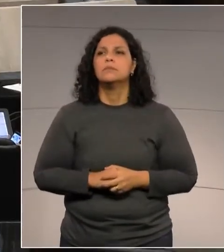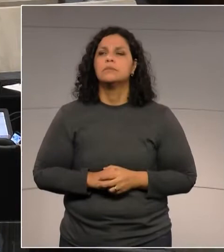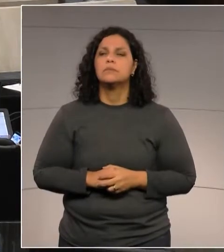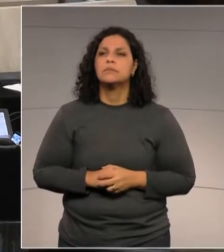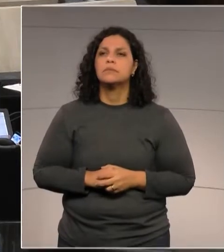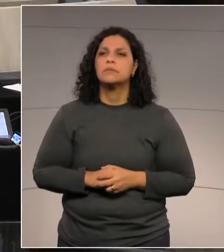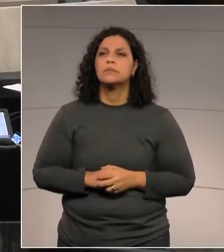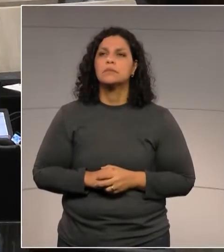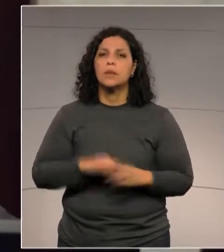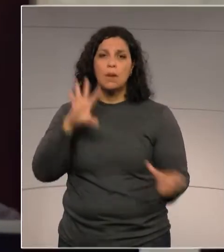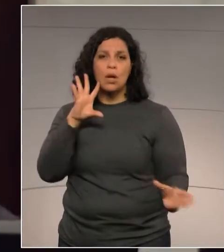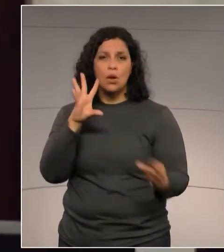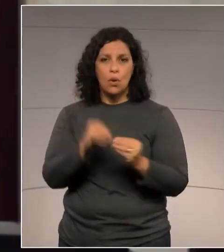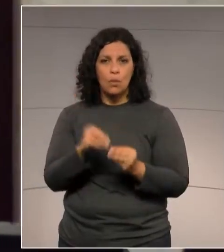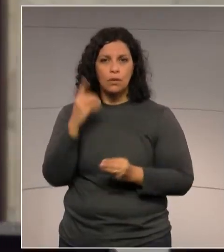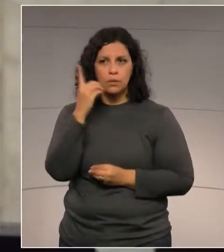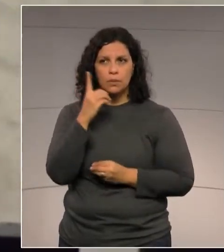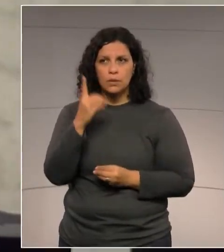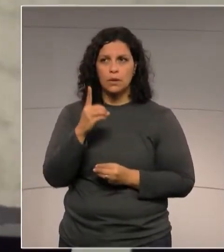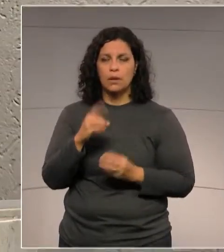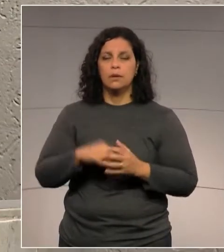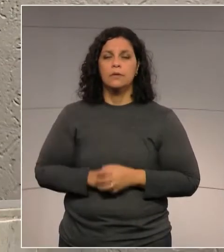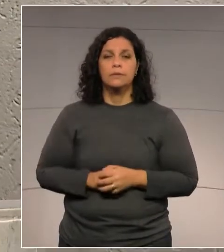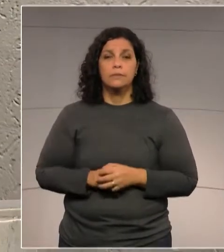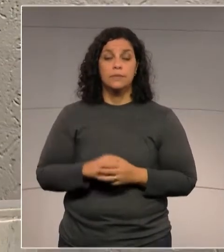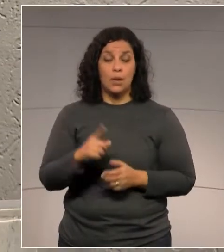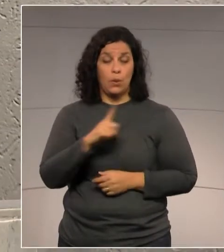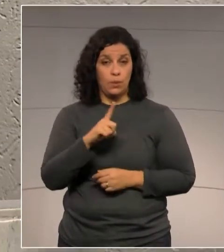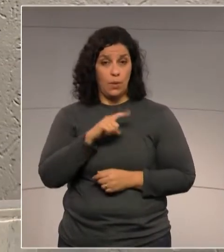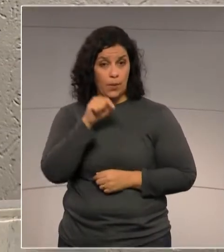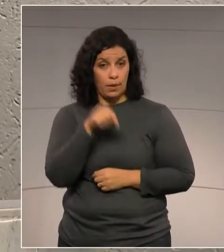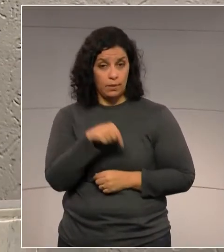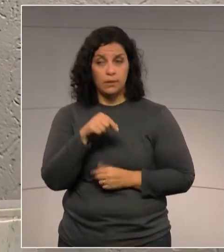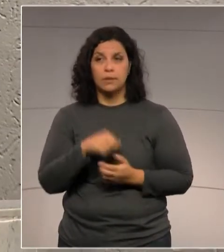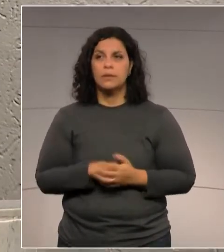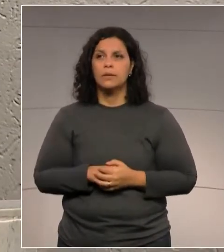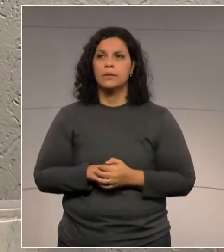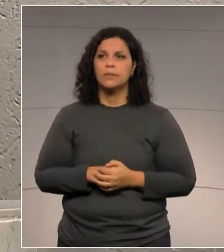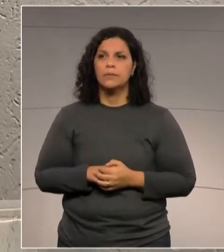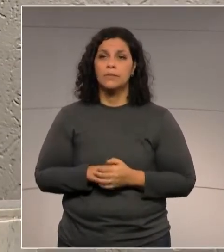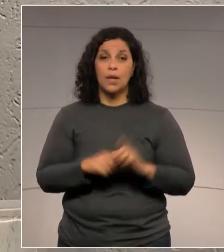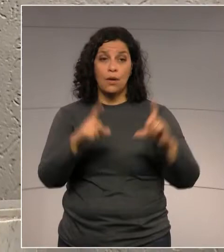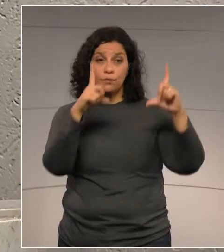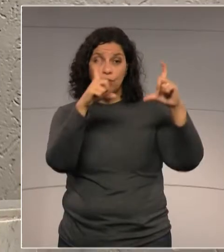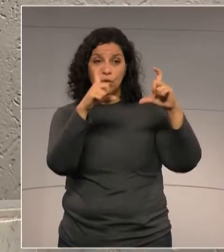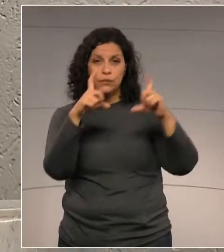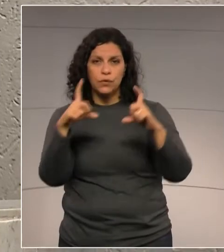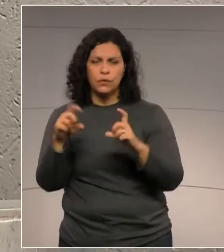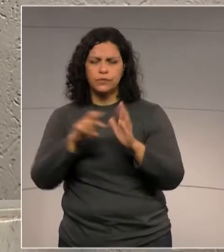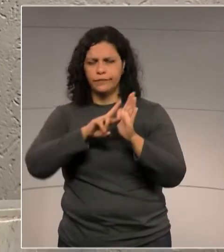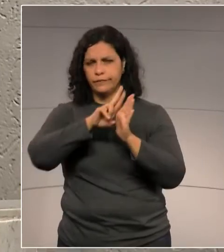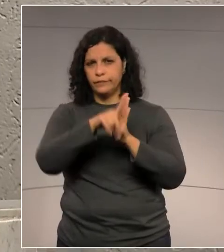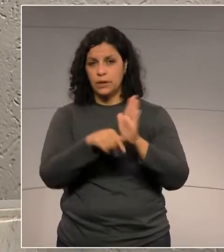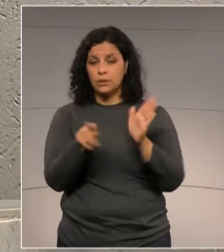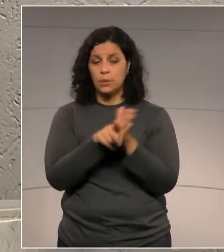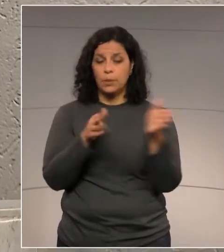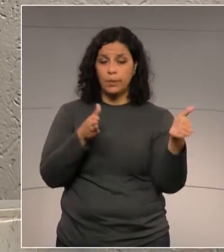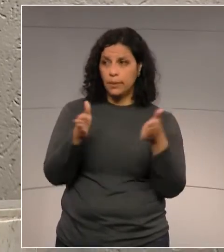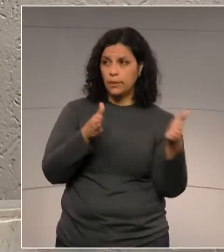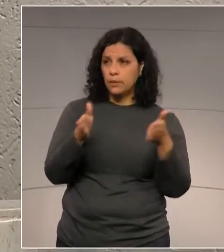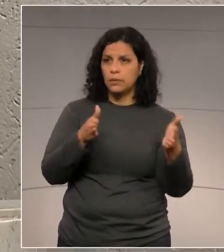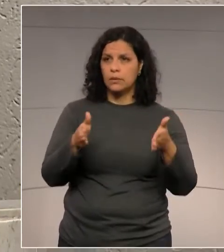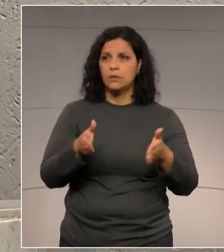Para concluir, deputado. Senhor presidente, só para concluir, eu tenho aqui fotografias do período